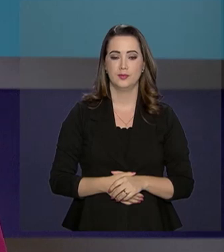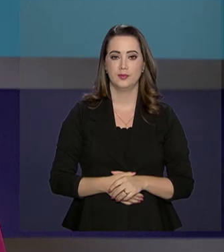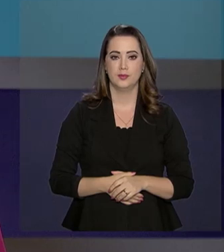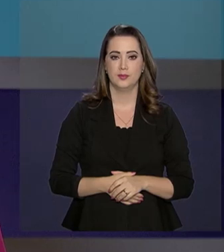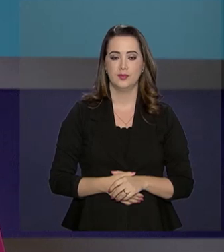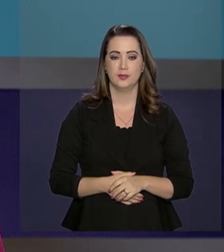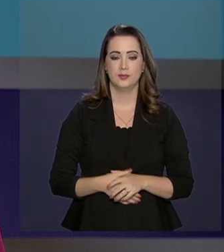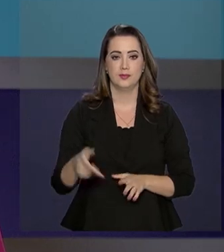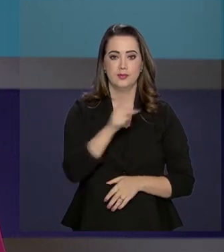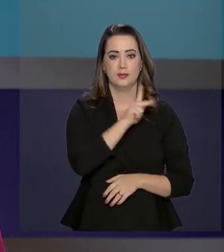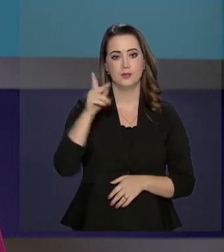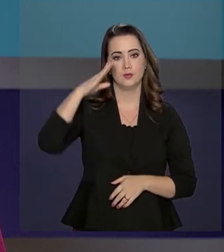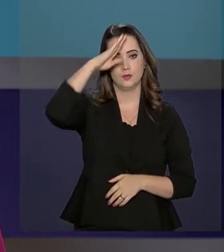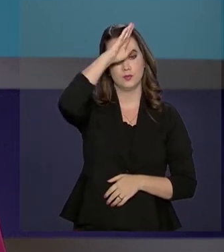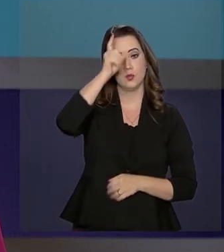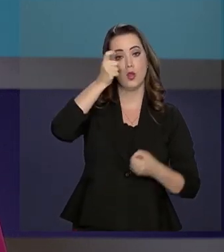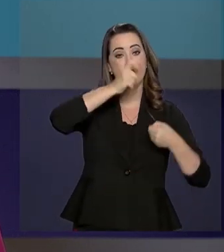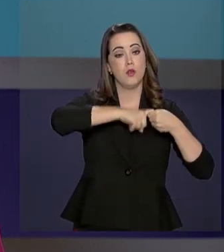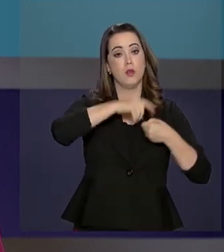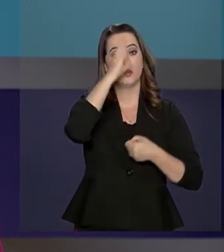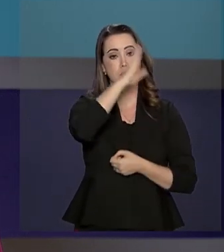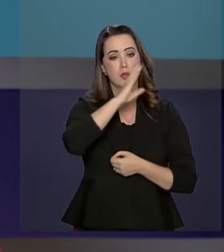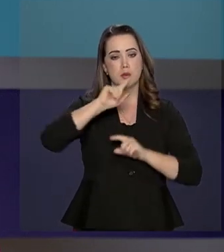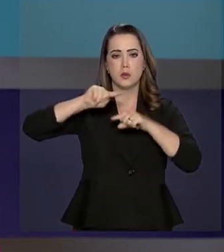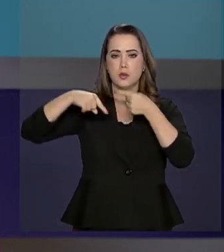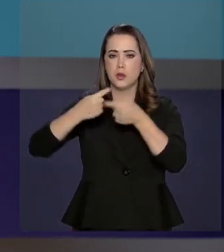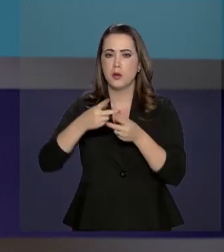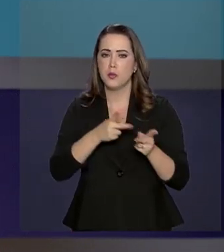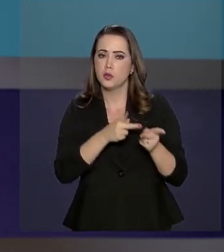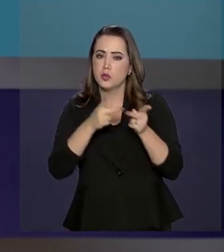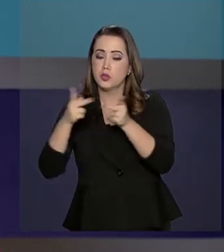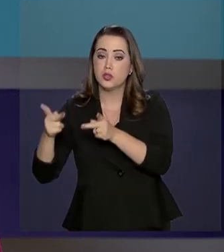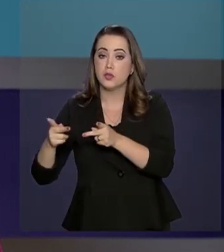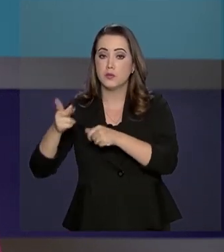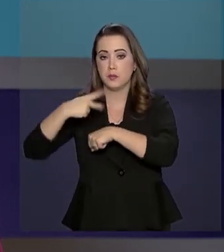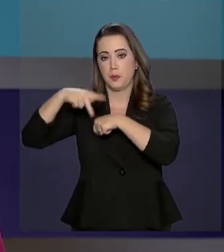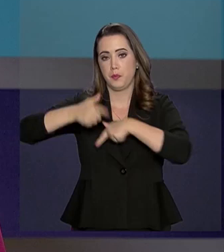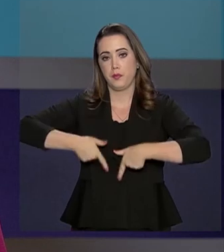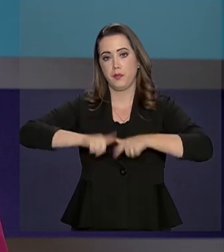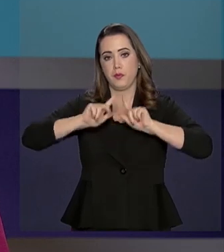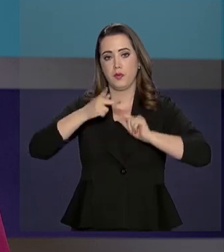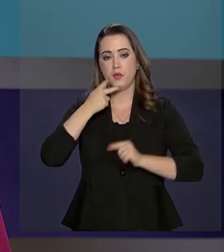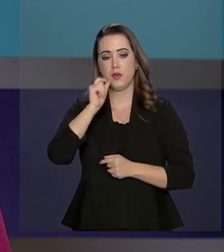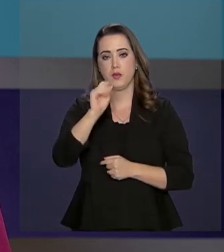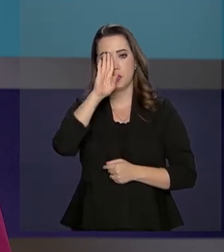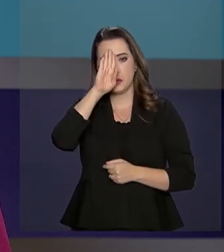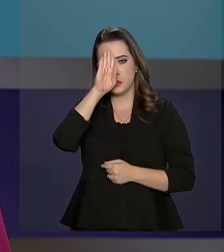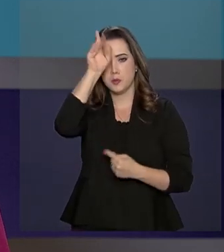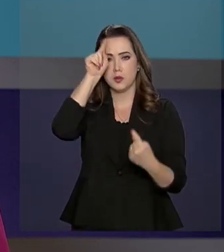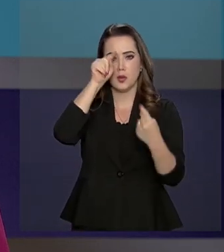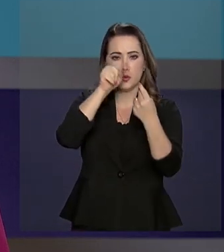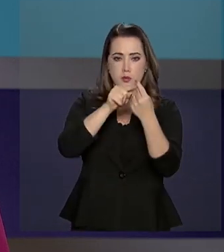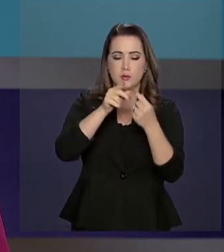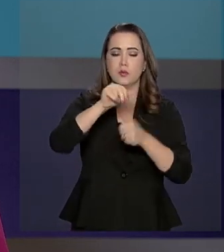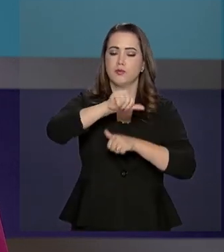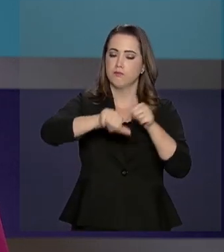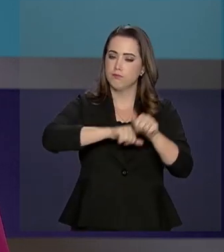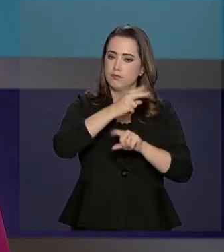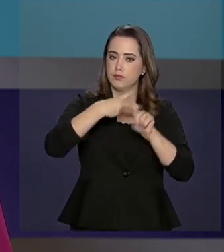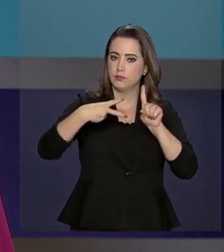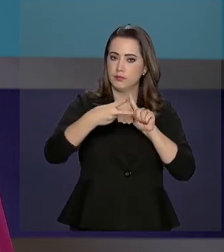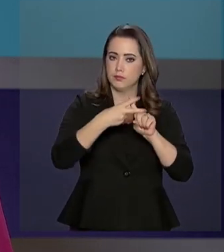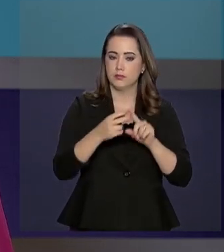Presidente Bolsonaro retorna ao Brasil depois de visita a Israel e diz que prioridade para o país é a reforma da